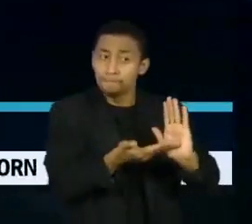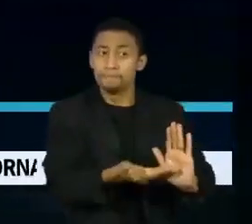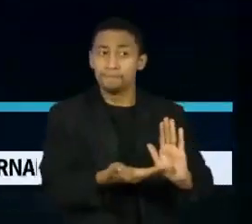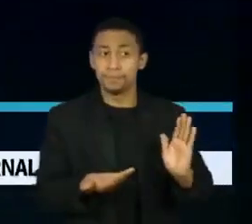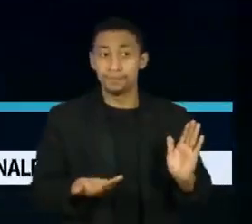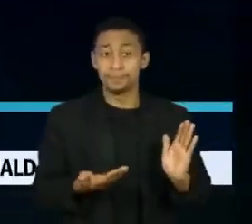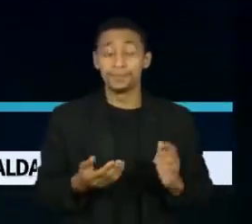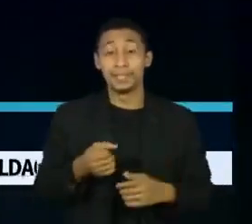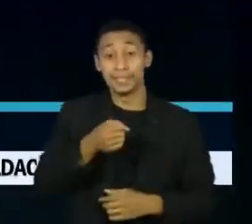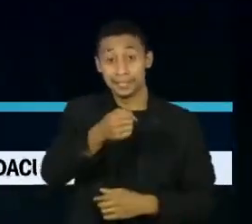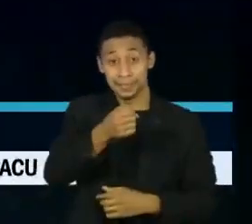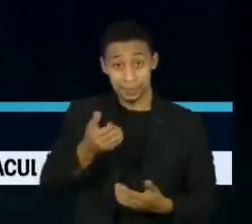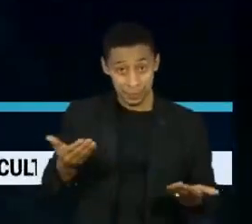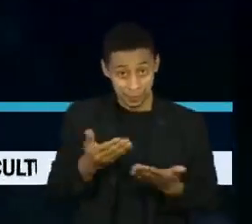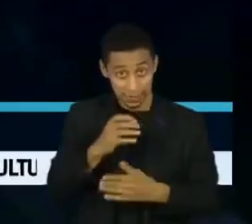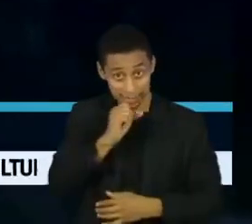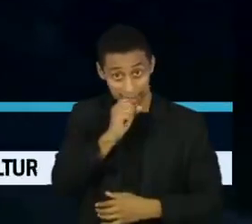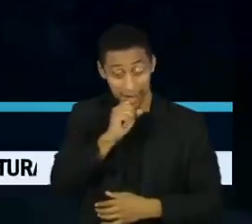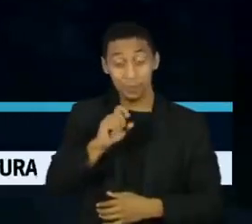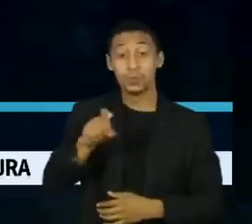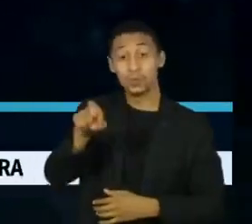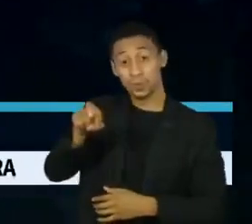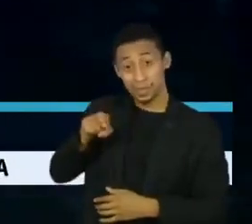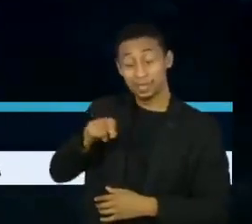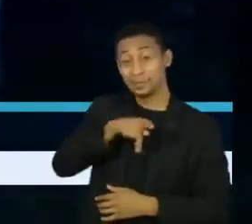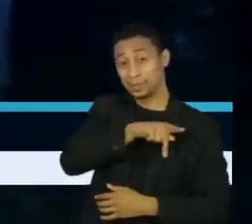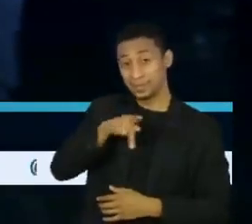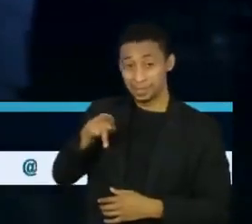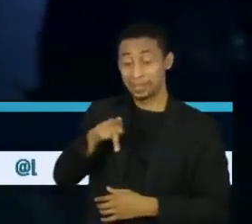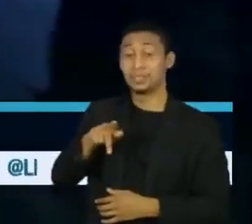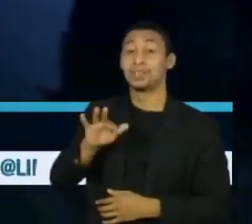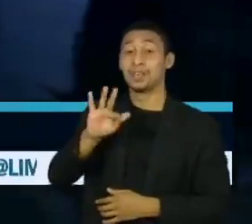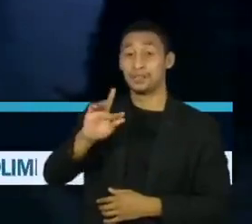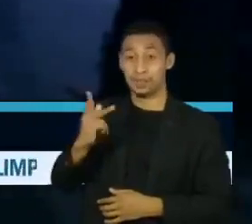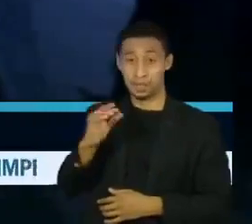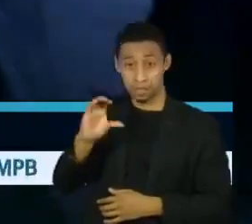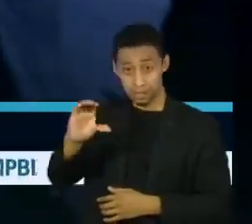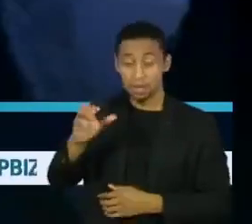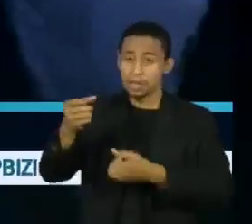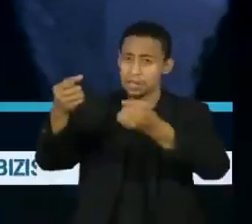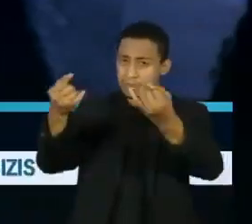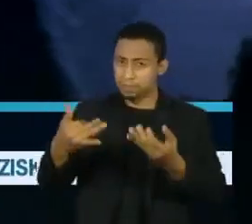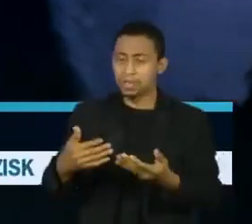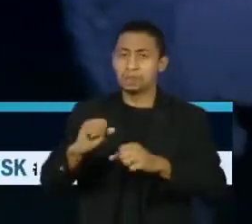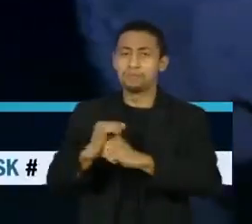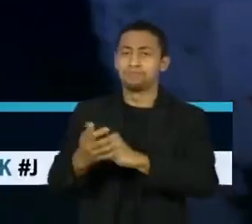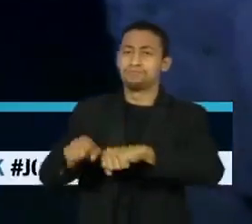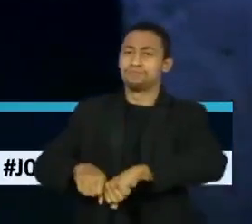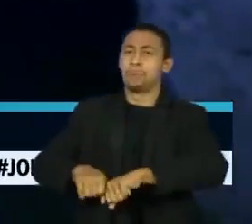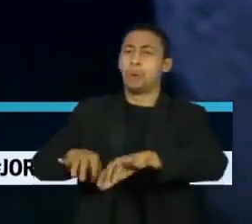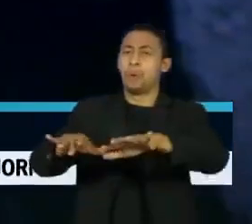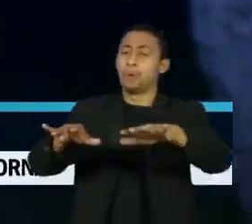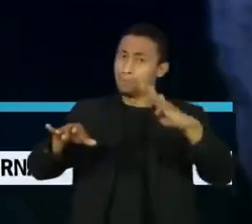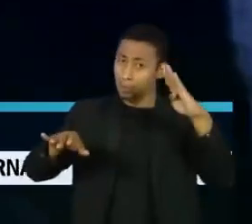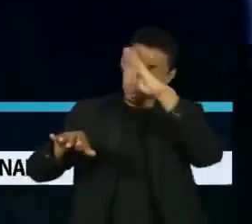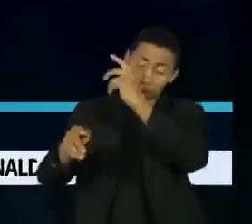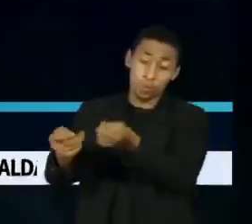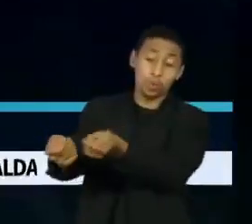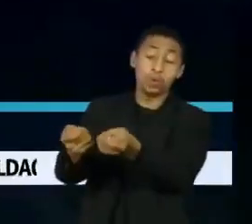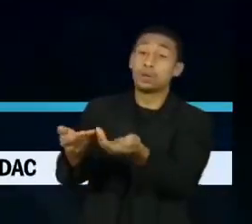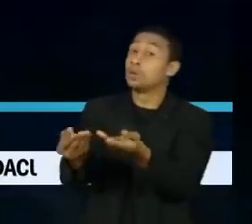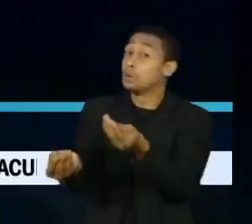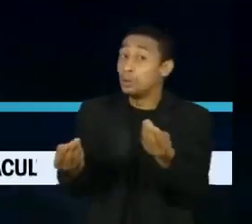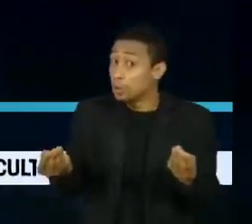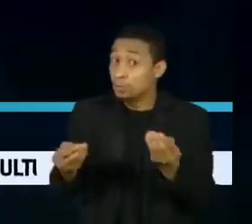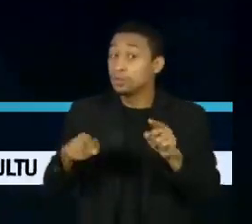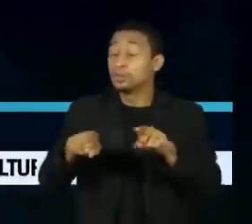Na entrevista deste sábado, o ex-presidente Fernando Henrique Cardoso fala sobre a condução da pandemia por Jair Bolsonaro e a adoção de medidas